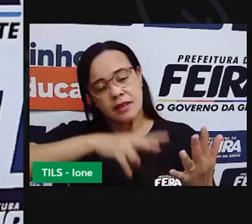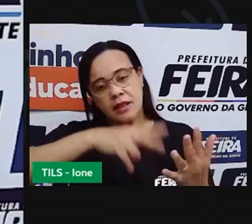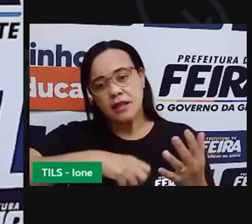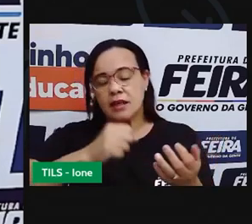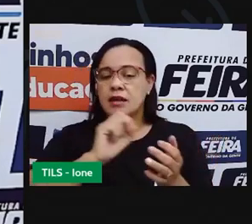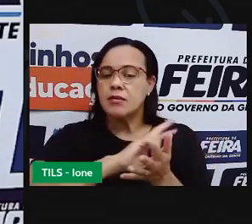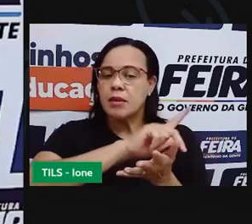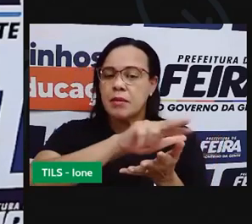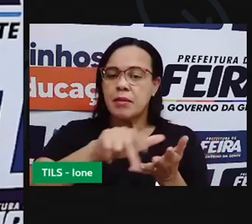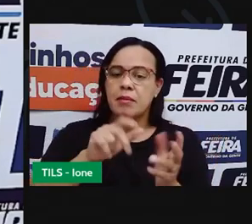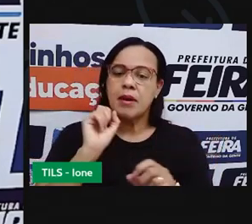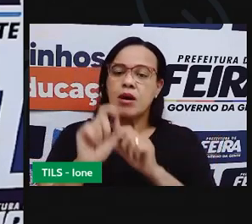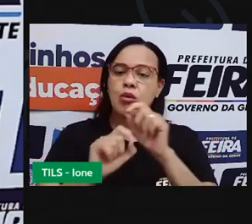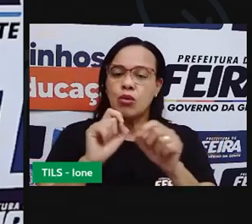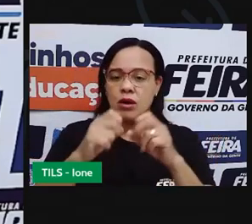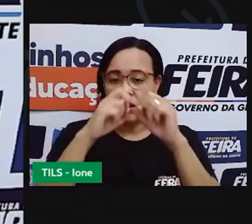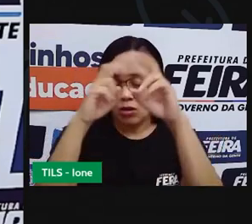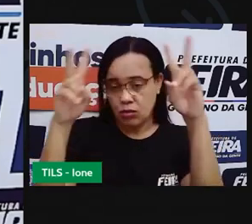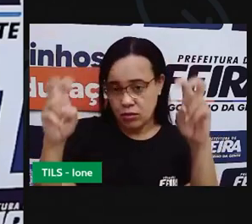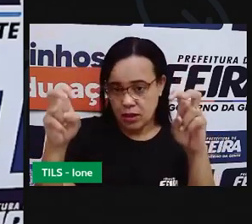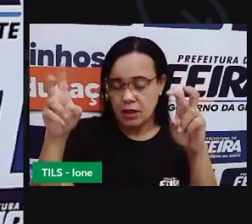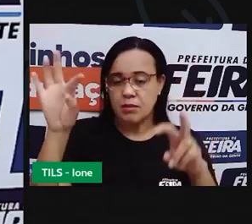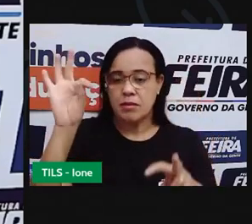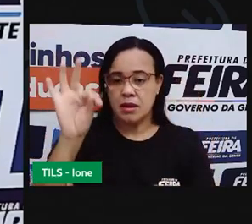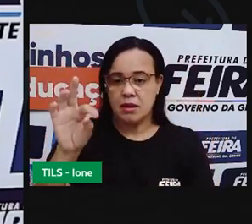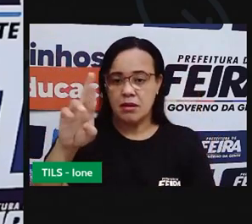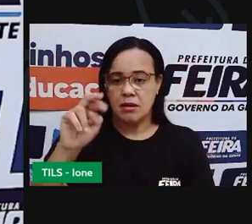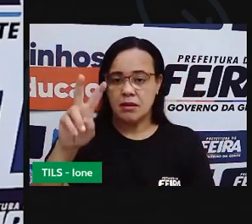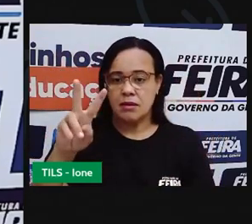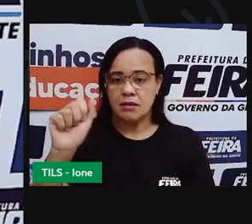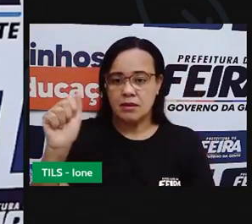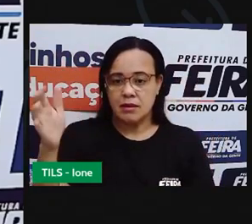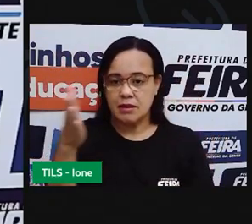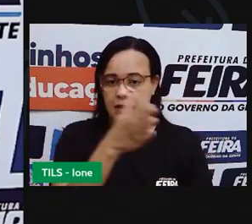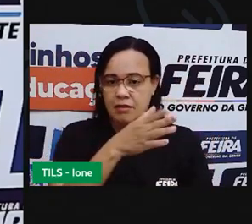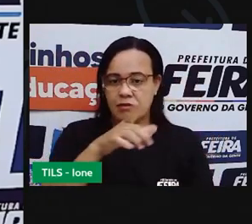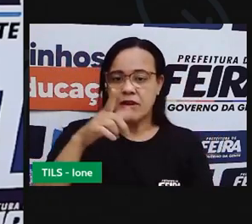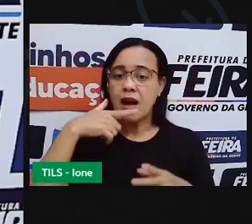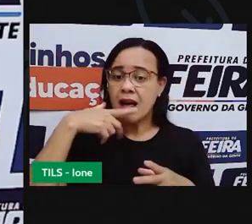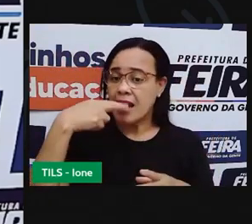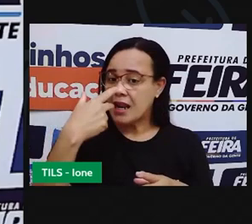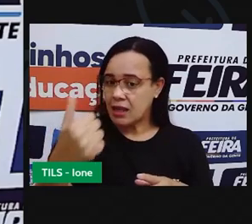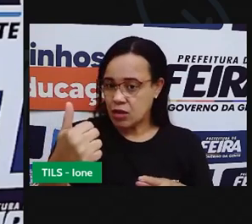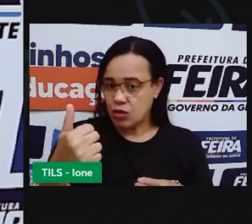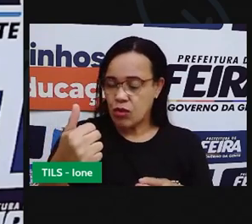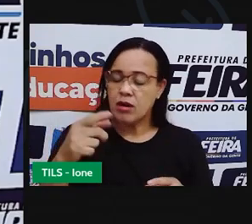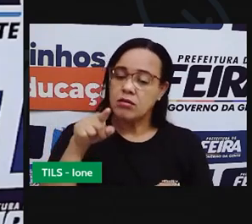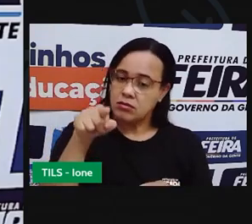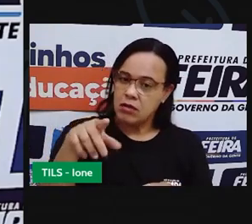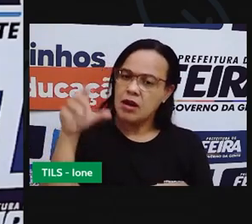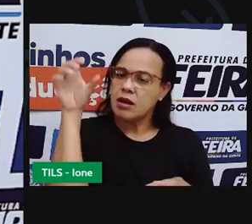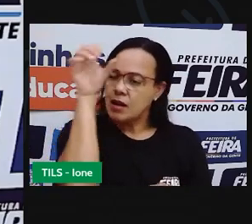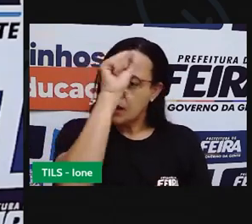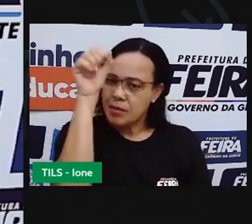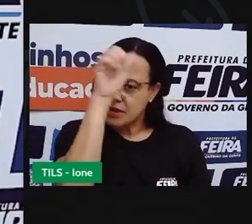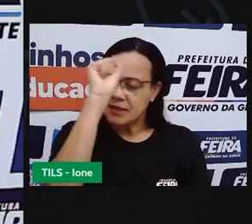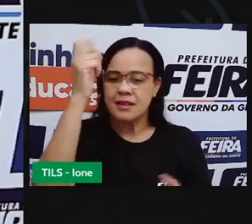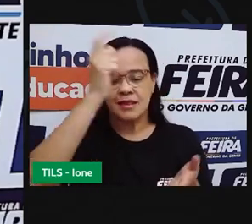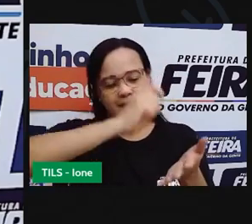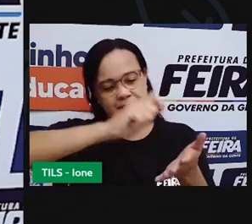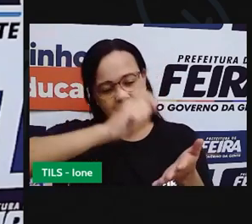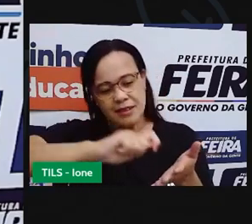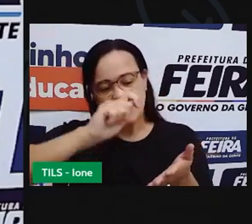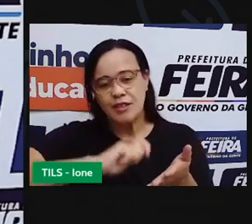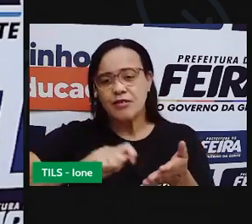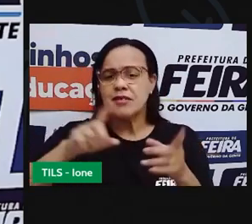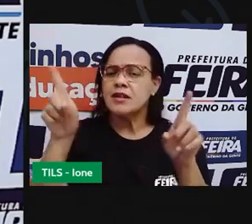trava-línguas. Também vai poder aprender a escrever e ler palavras, a brincar com essas palavras,